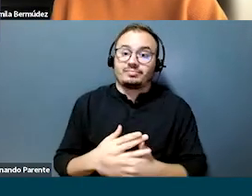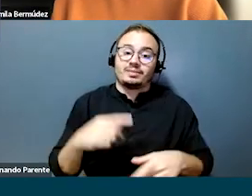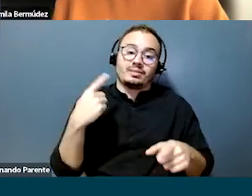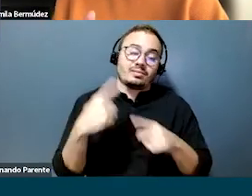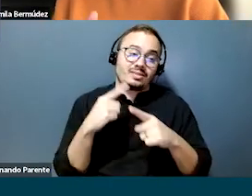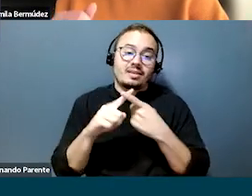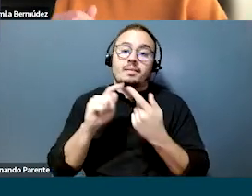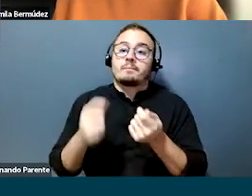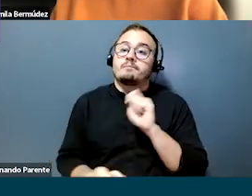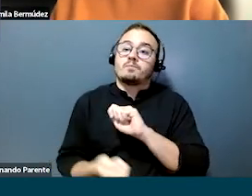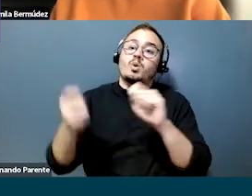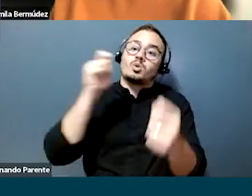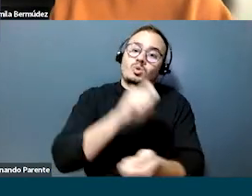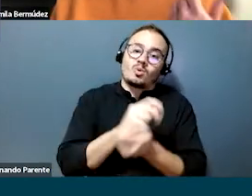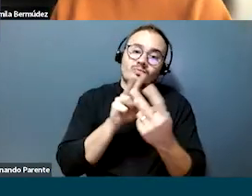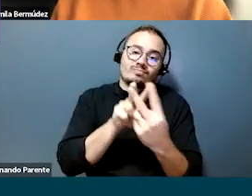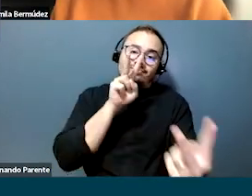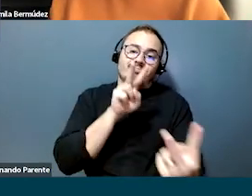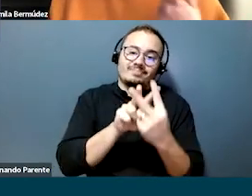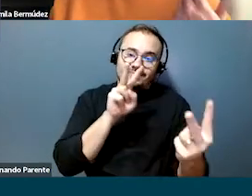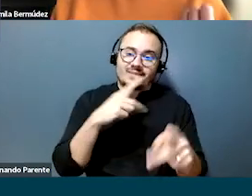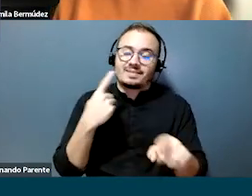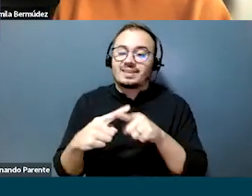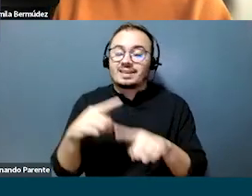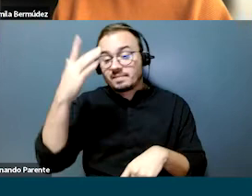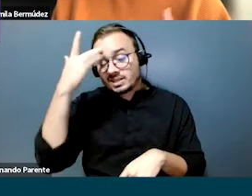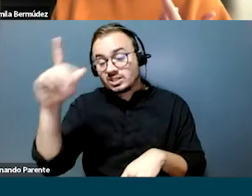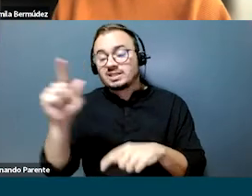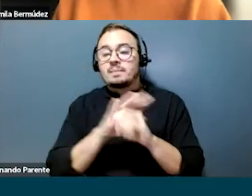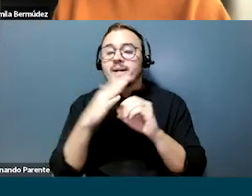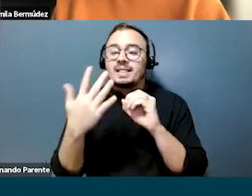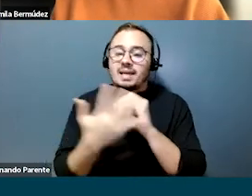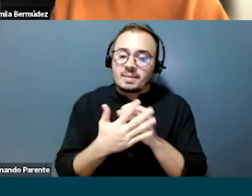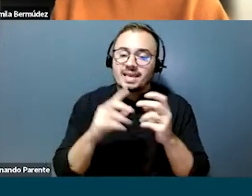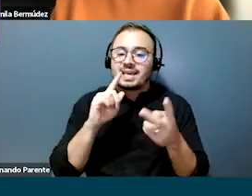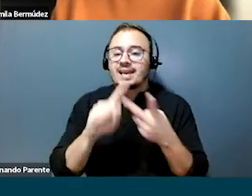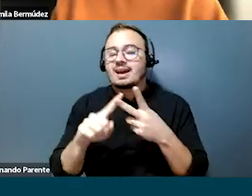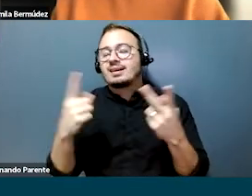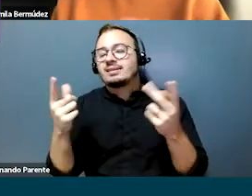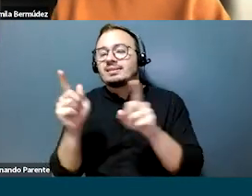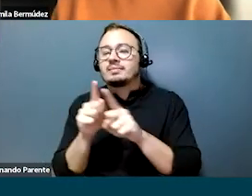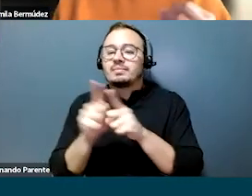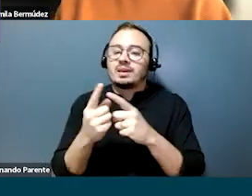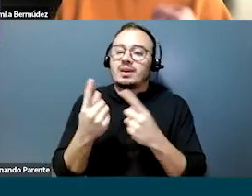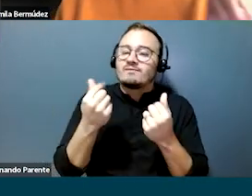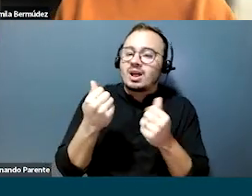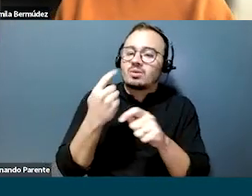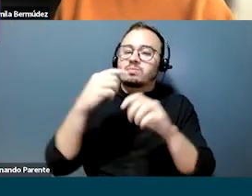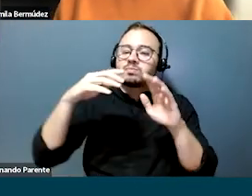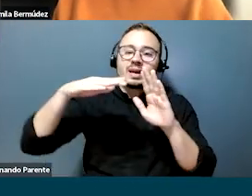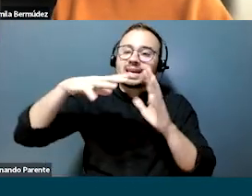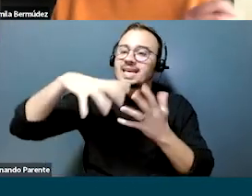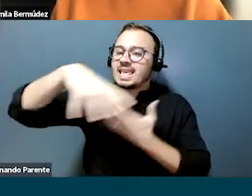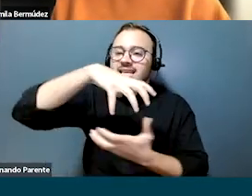Isso aconteceu no momento no qual pandemia, somada com inflação e imprevisibilidade de importação, fez com que a gente não tivesse segurança